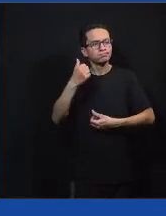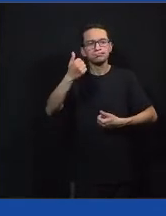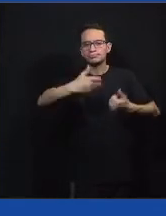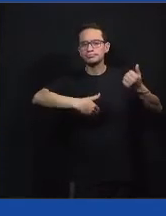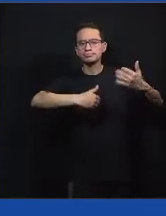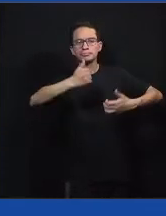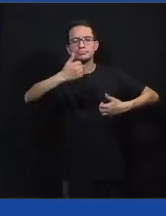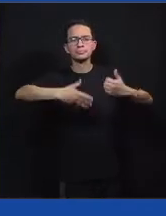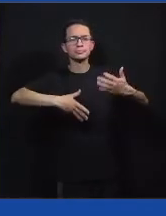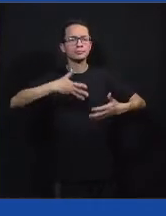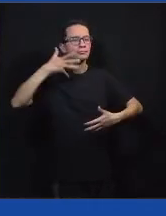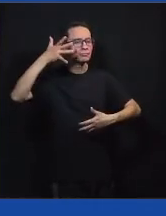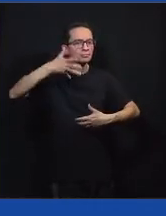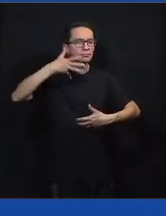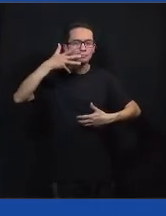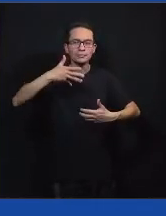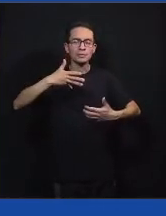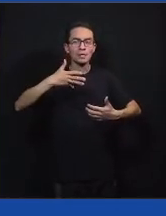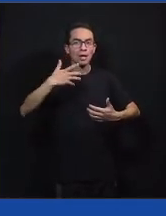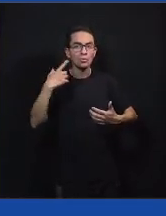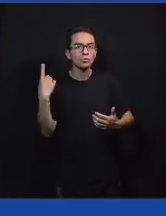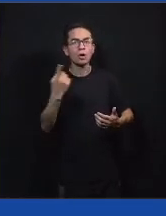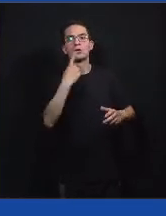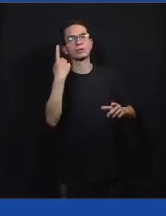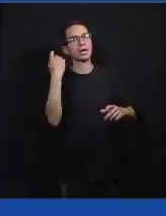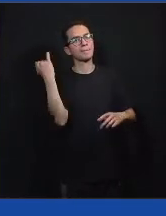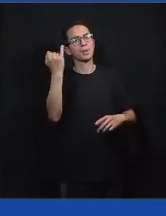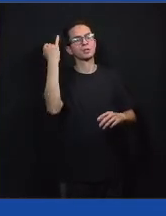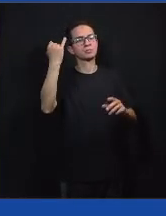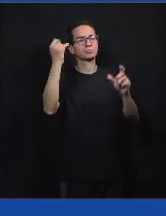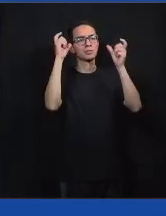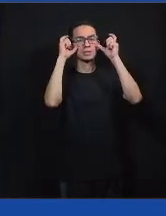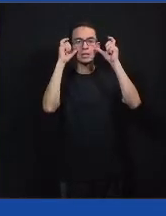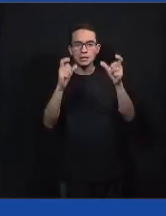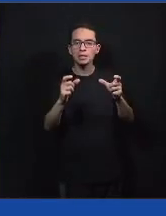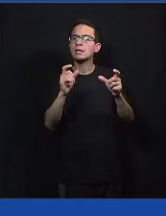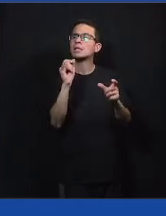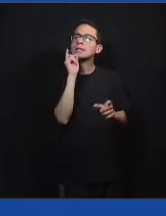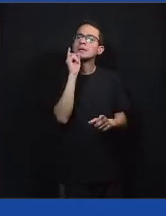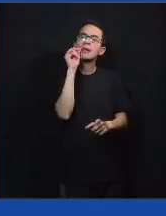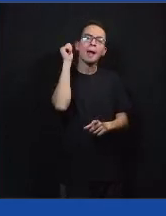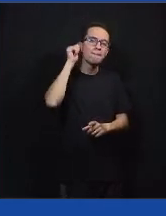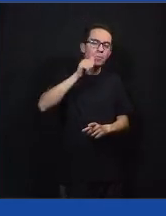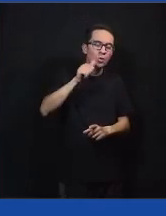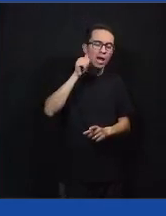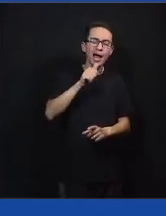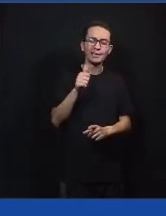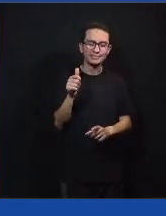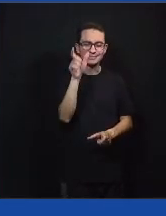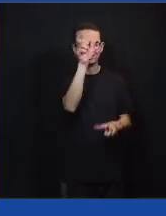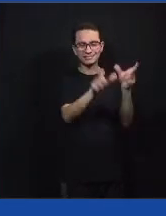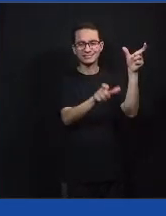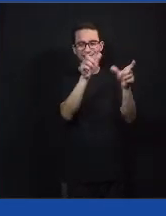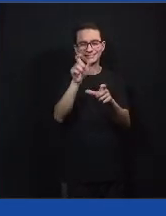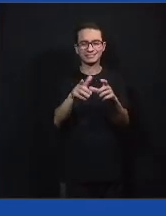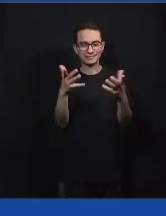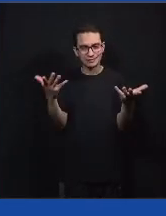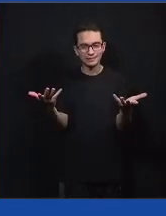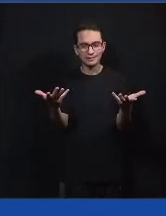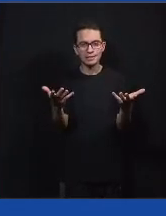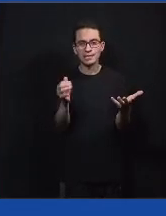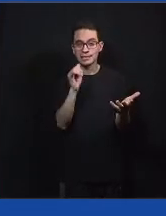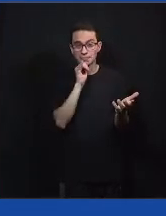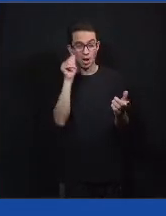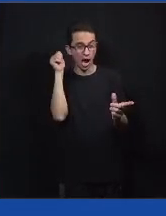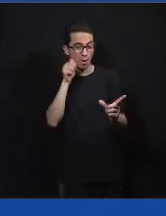realmente sejam relevantes para a gente. Por exemplo, no grupo das mulheres, a gente falou sobre assédio,